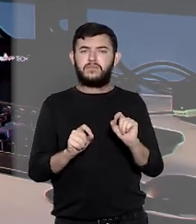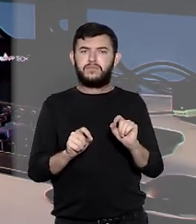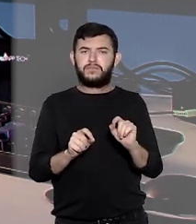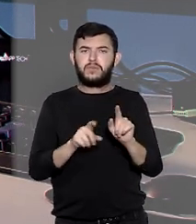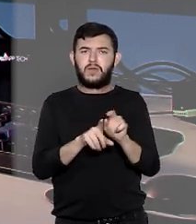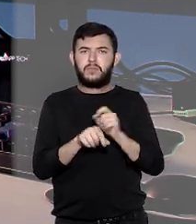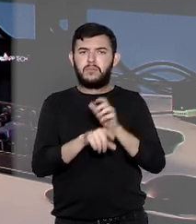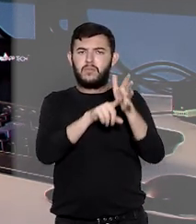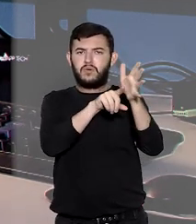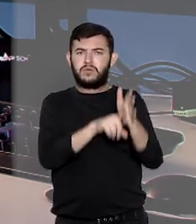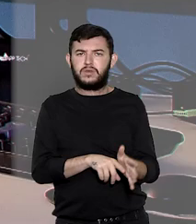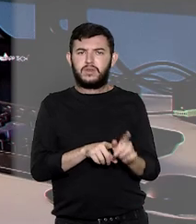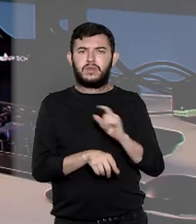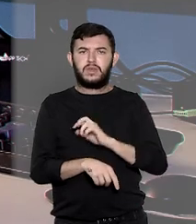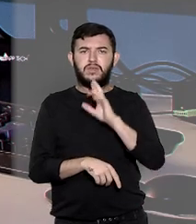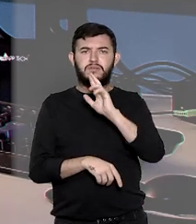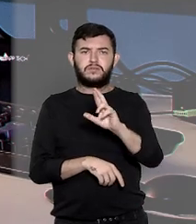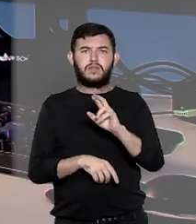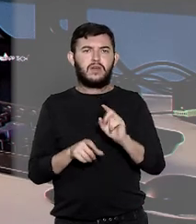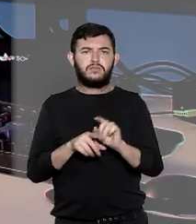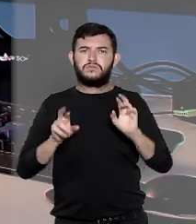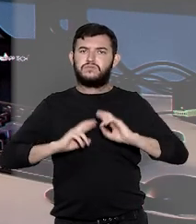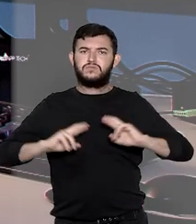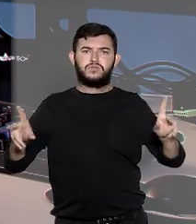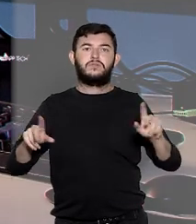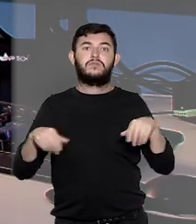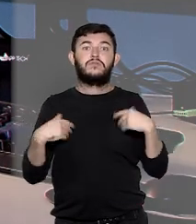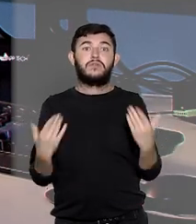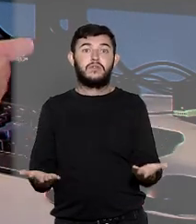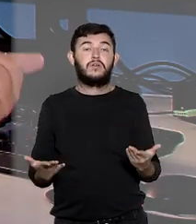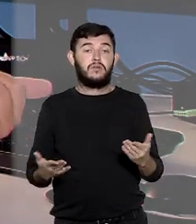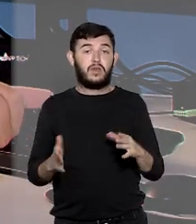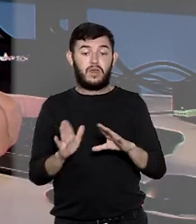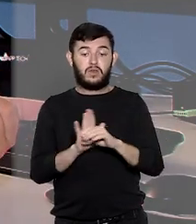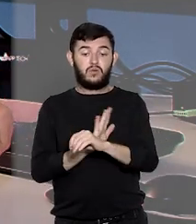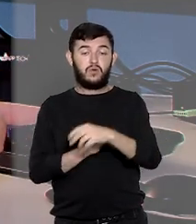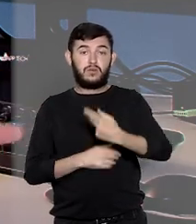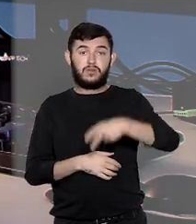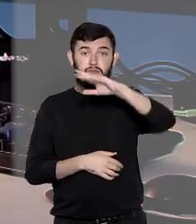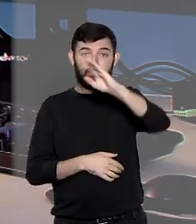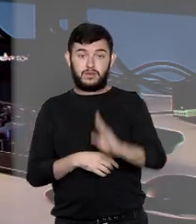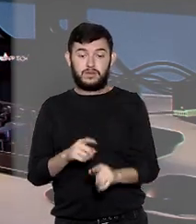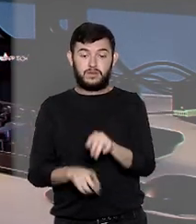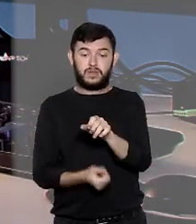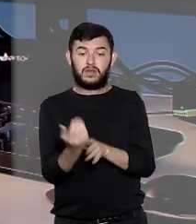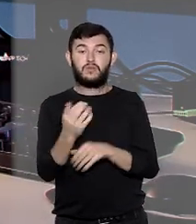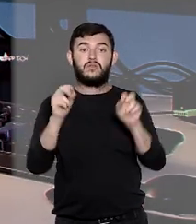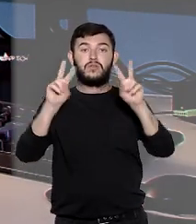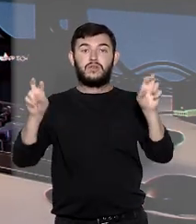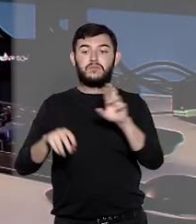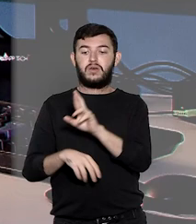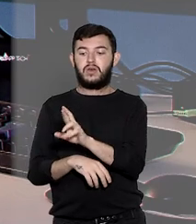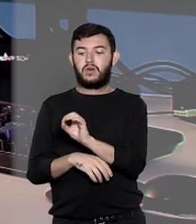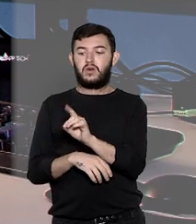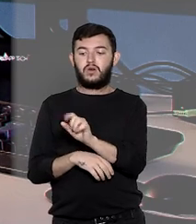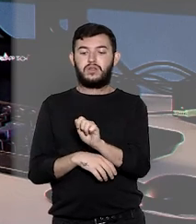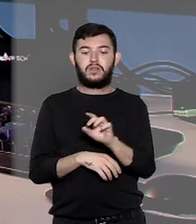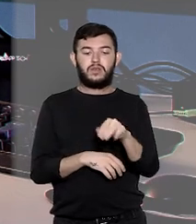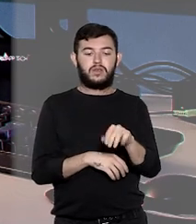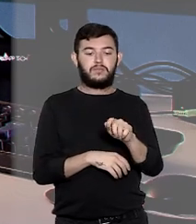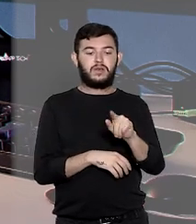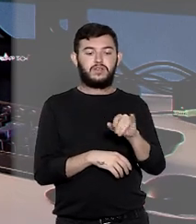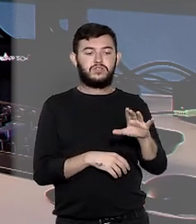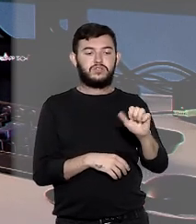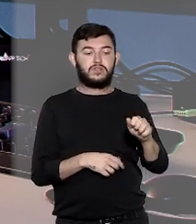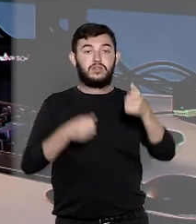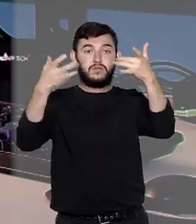central que gera outros resultados em círculos à sua volta. A Google Brasil, criadora do Roda Mágica, afirmou que o